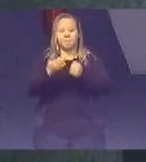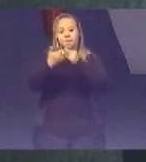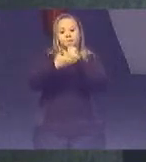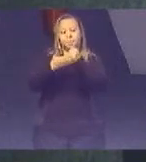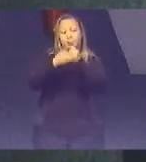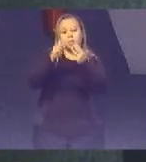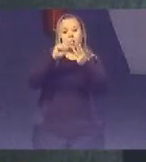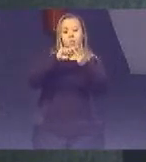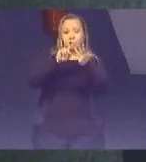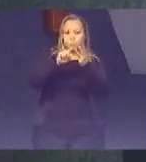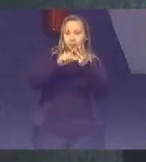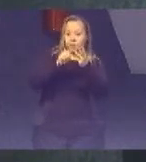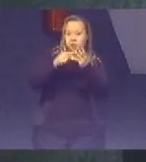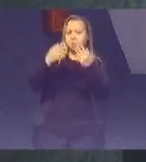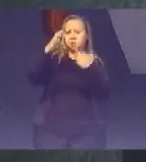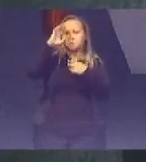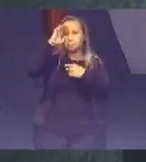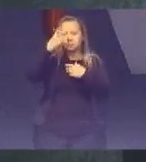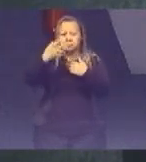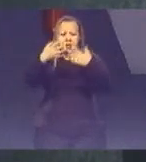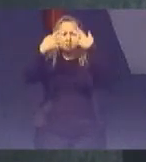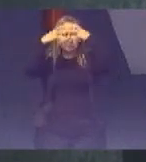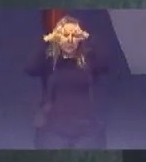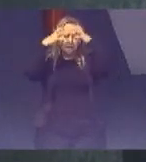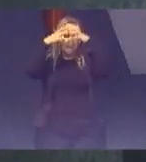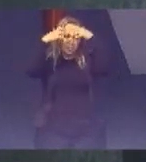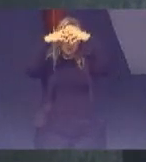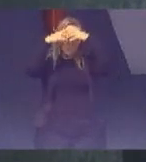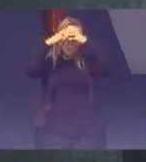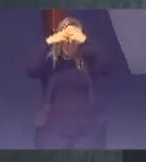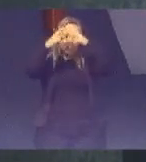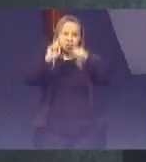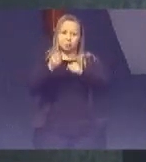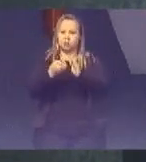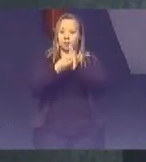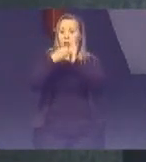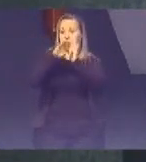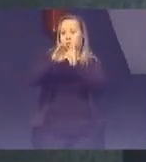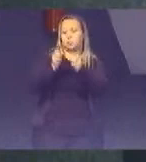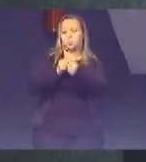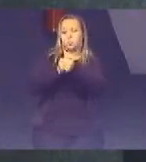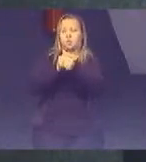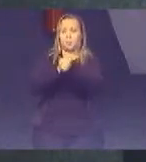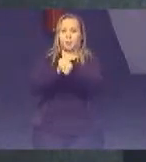Para as quais A gente tem que refletir Porque a gente não tem Nem informações Nem indicadores Para acompanhar